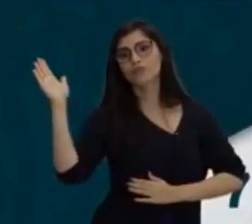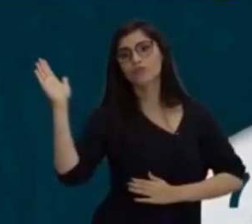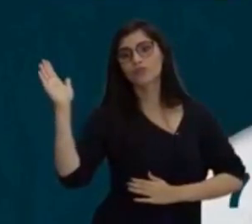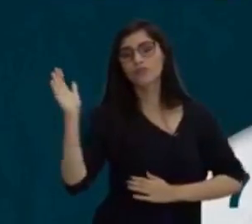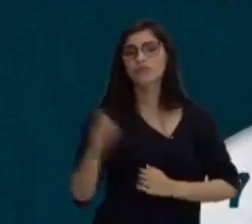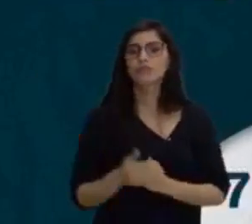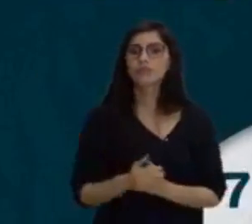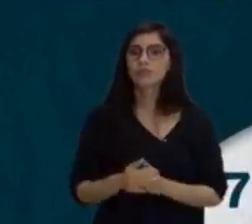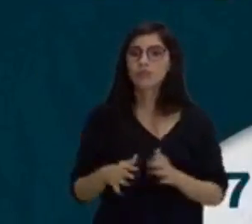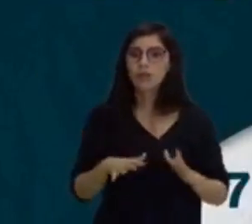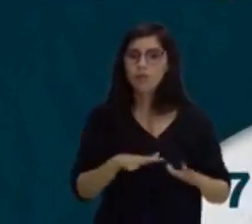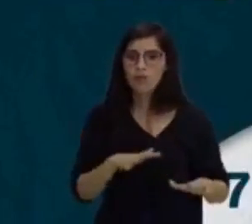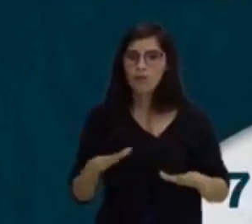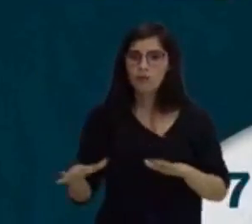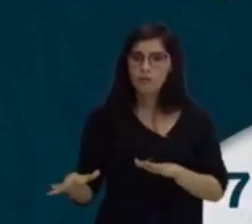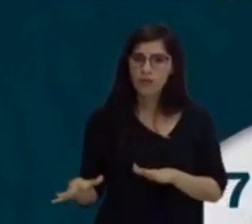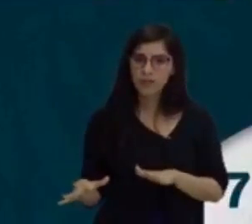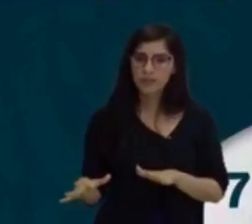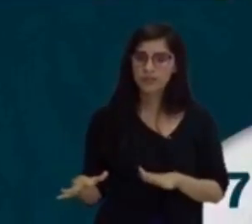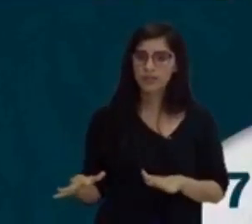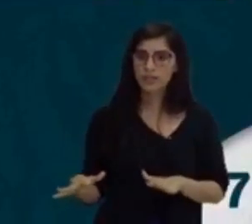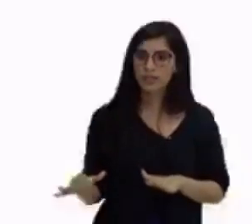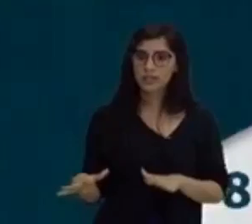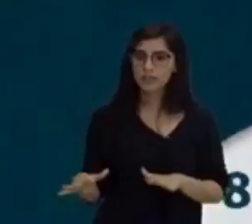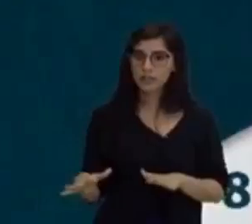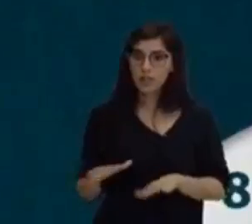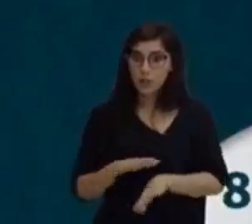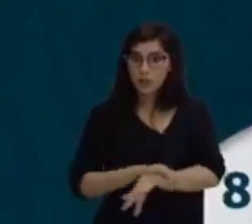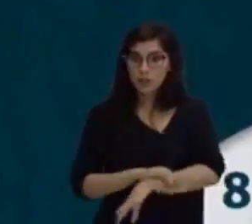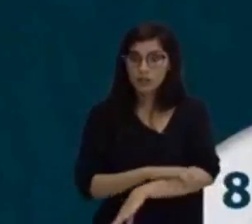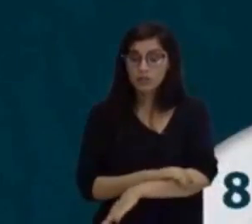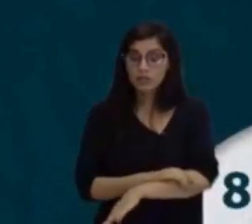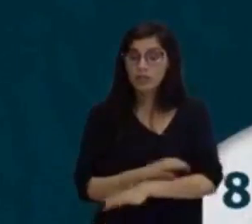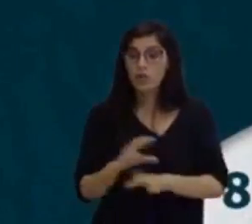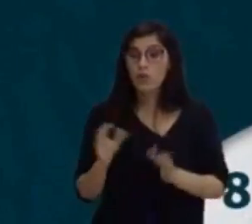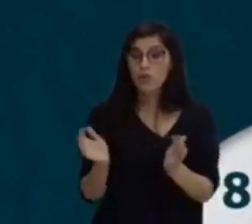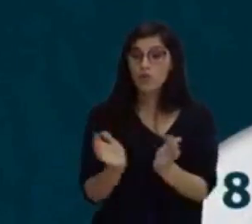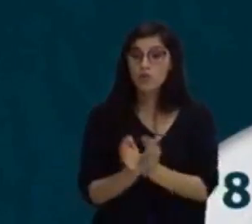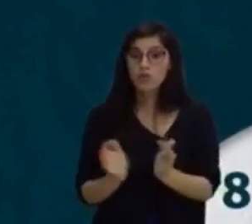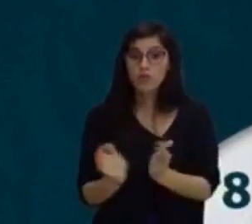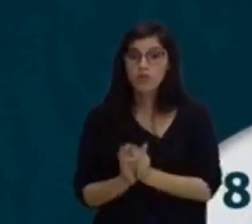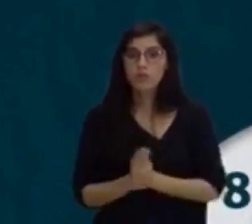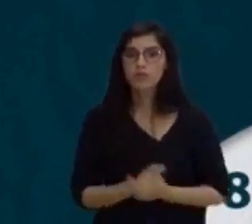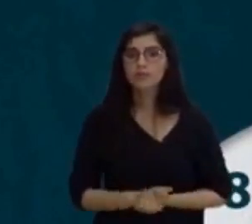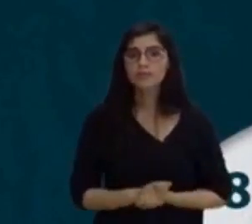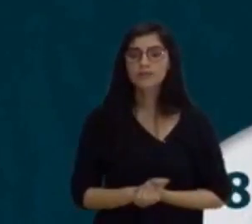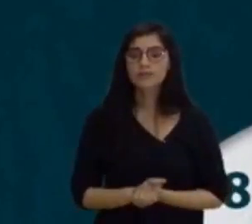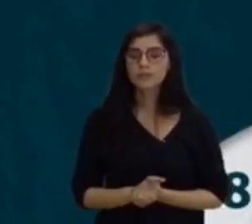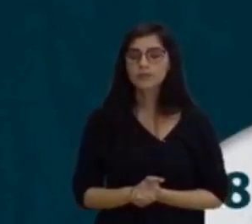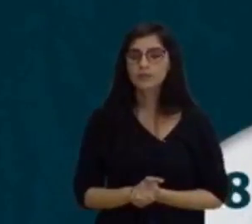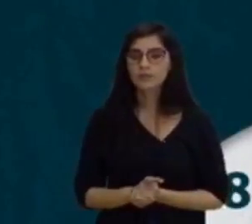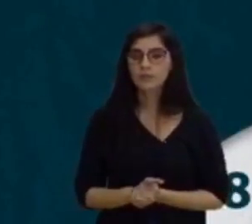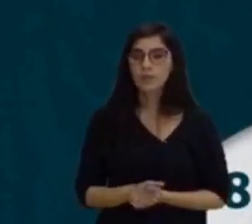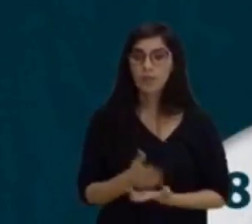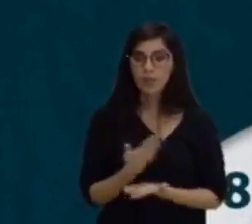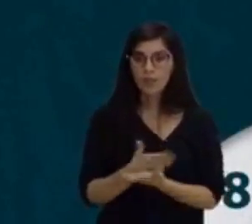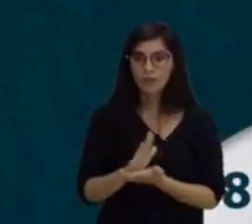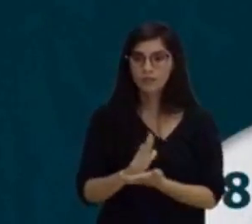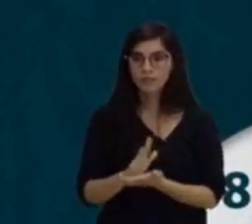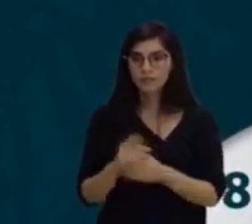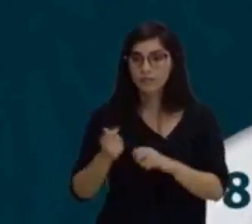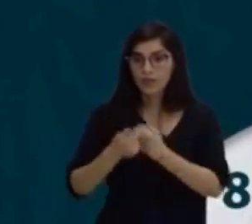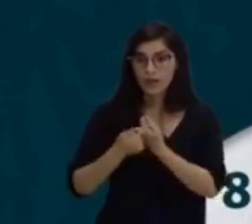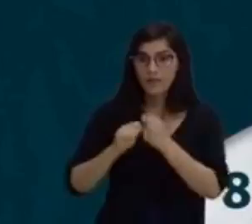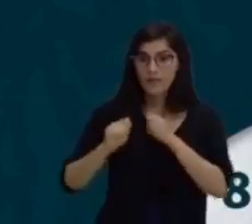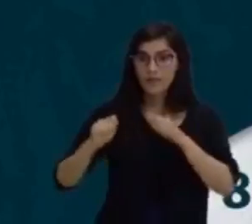ou em grupos articulares. Tudo bem? Já deu para entender aí? Vamos continuar. A